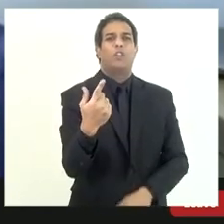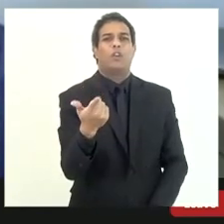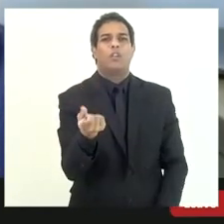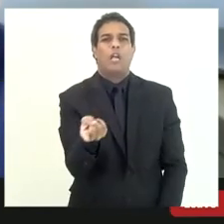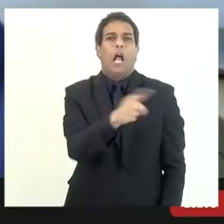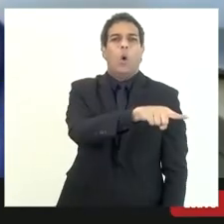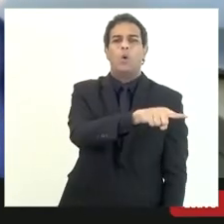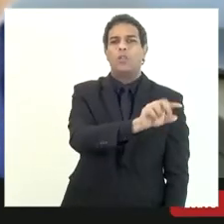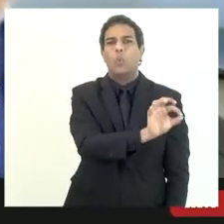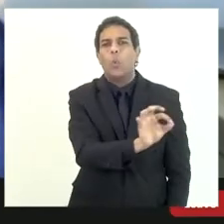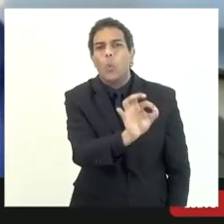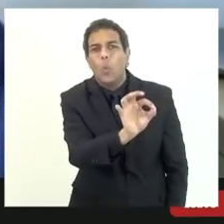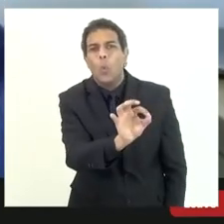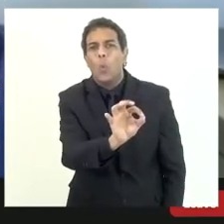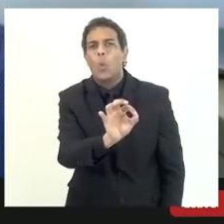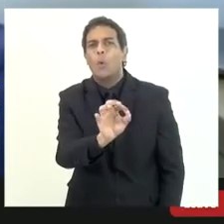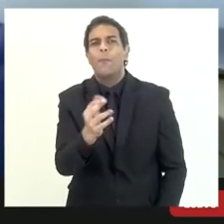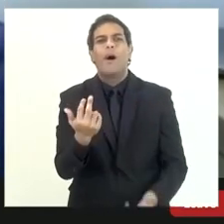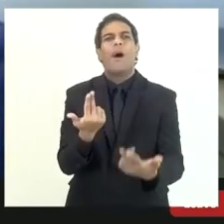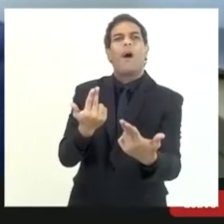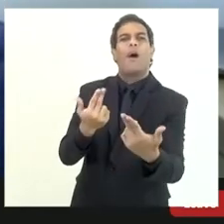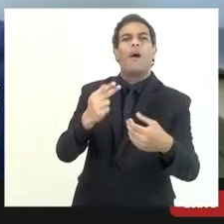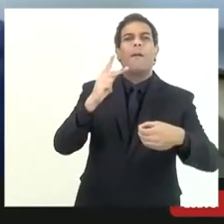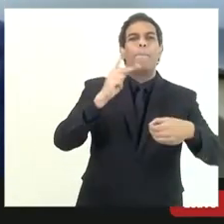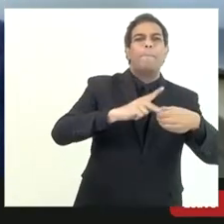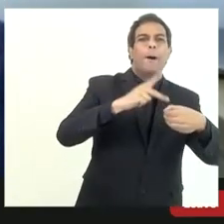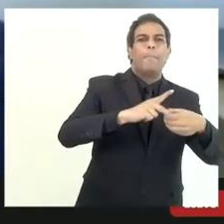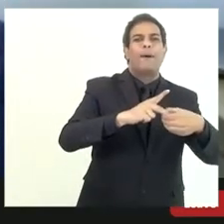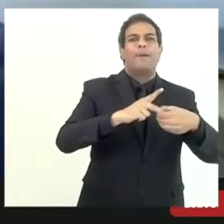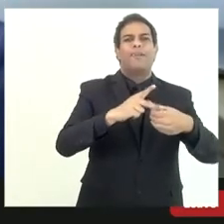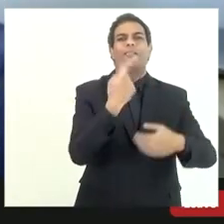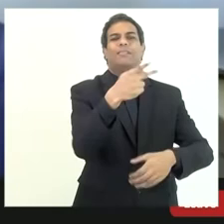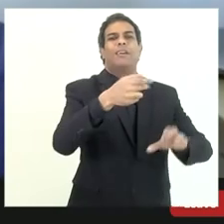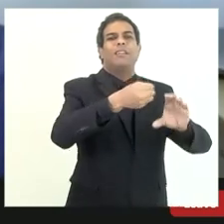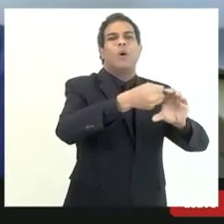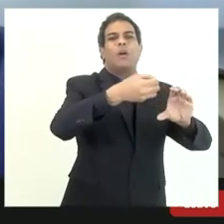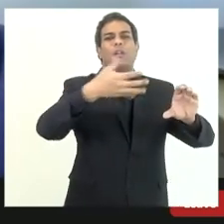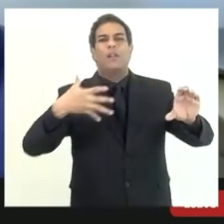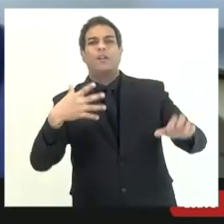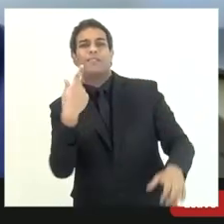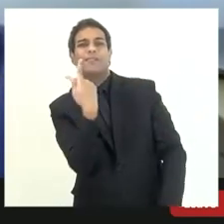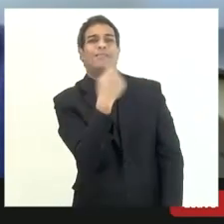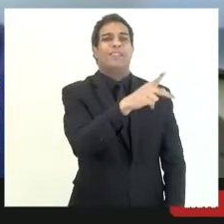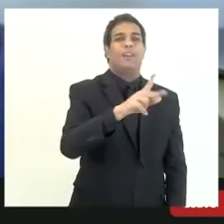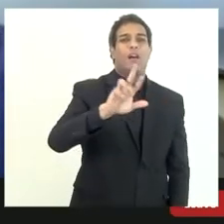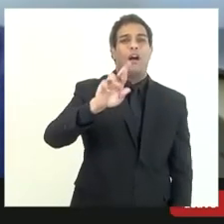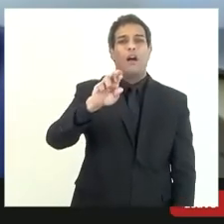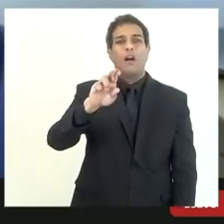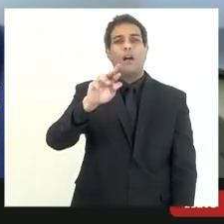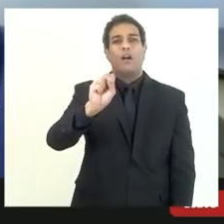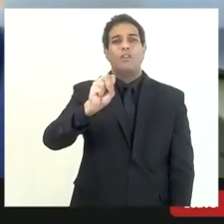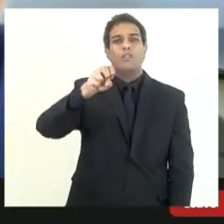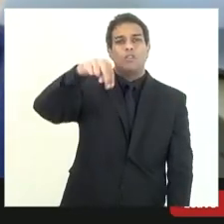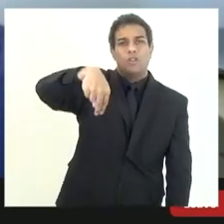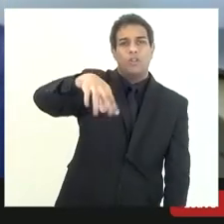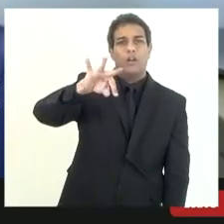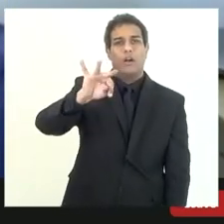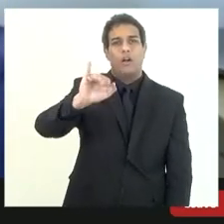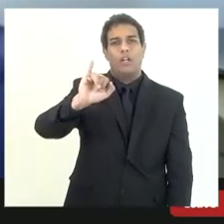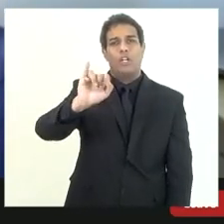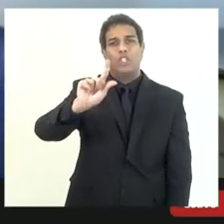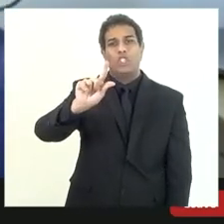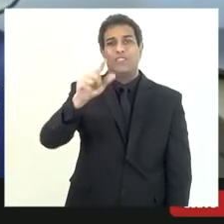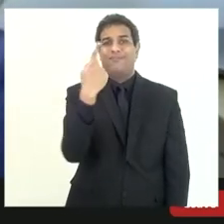porque a própria Petrobras também tem a classificação dos reis dela sua pontista contábil para lançar em